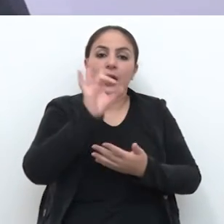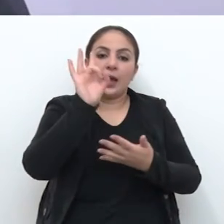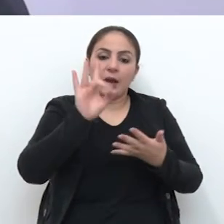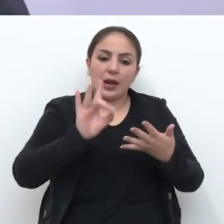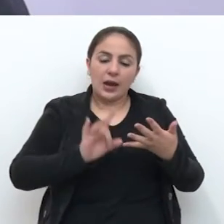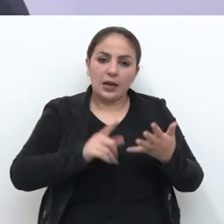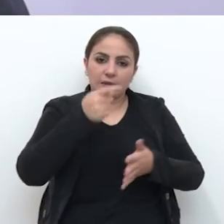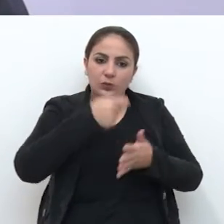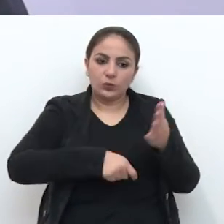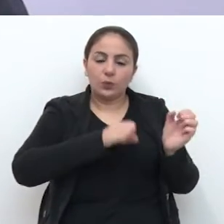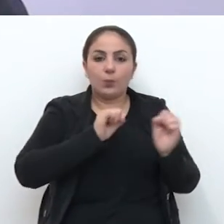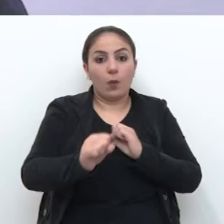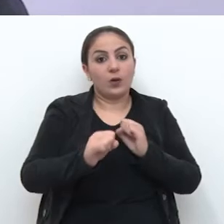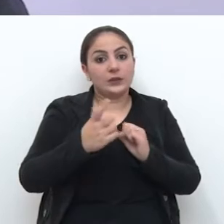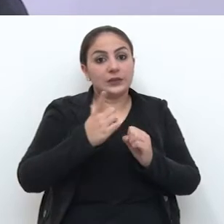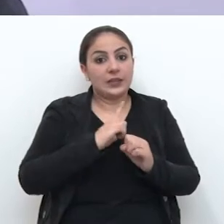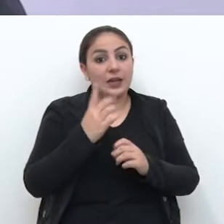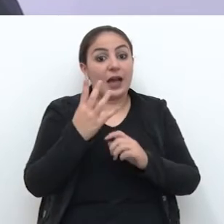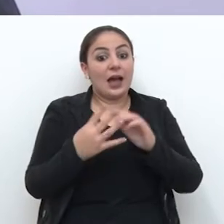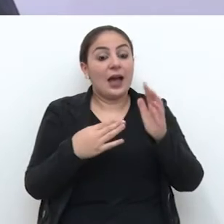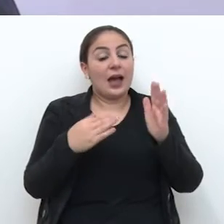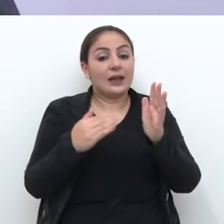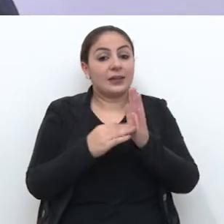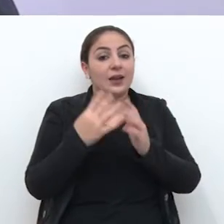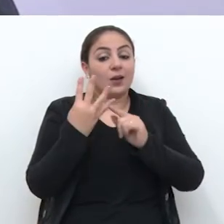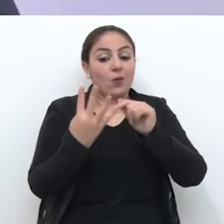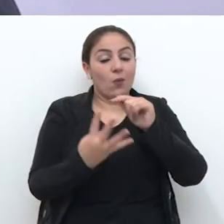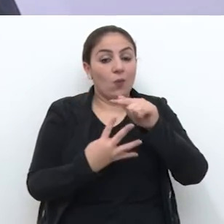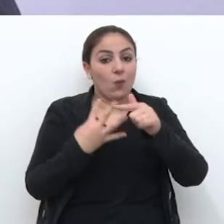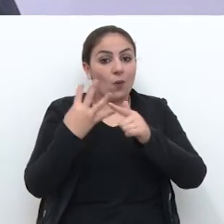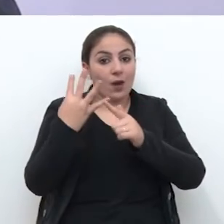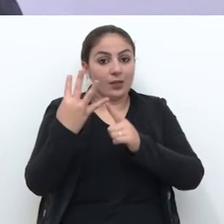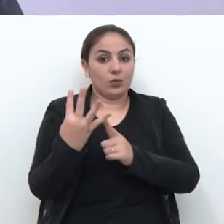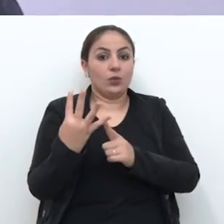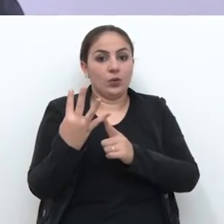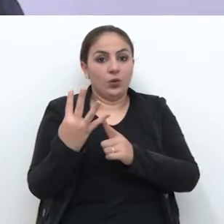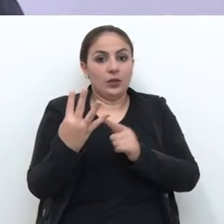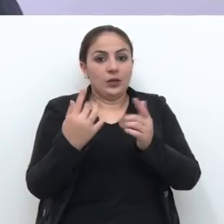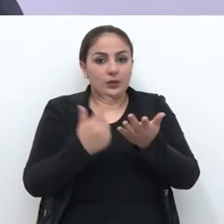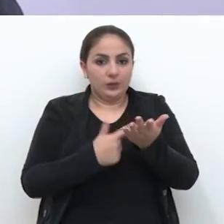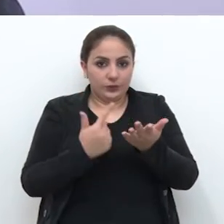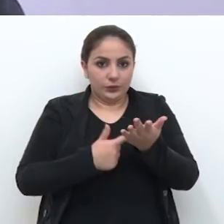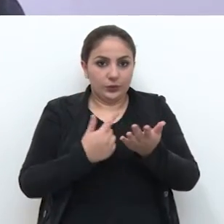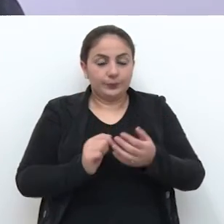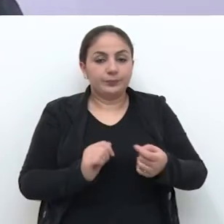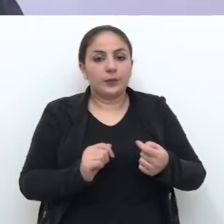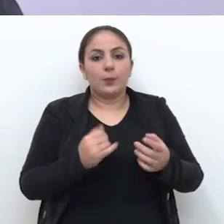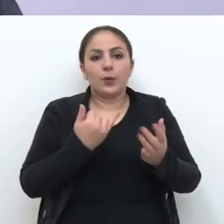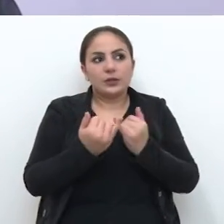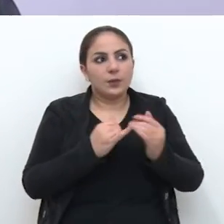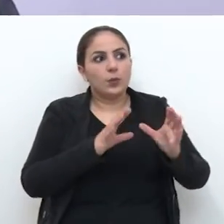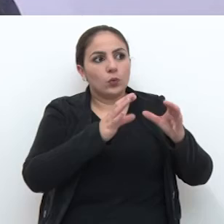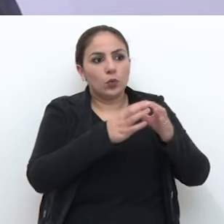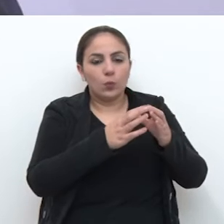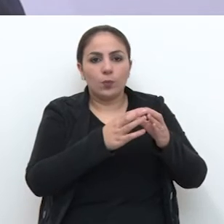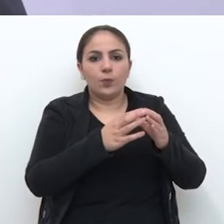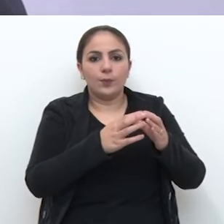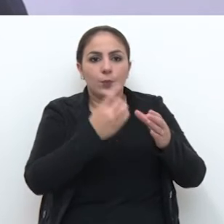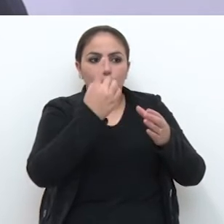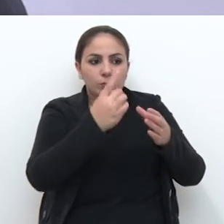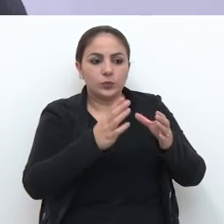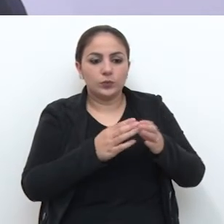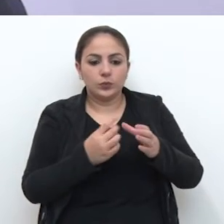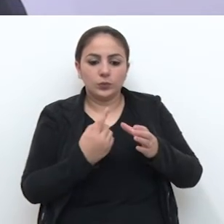inscrever até quatro obras, uma por categoria, né? Então, o autor vai escolher a categoria que ele quer